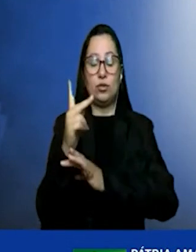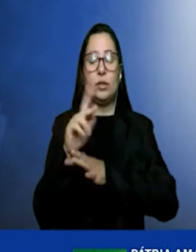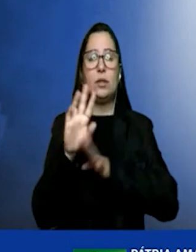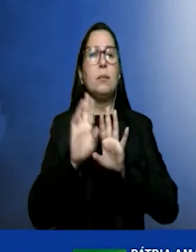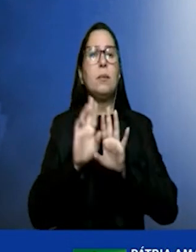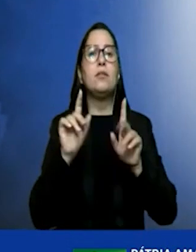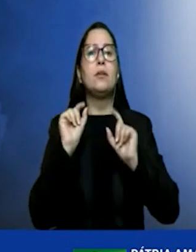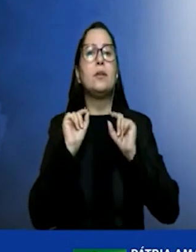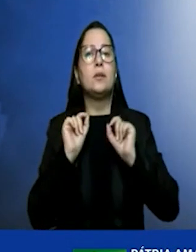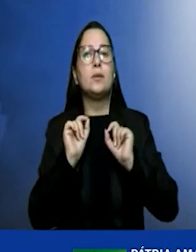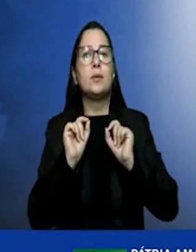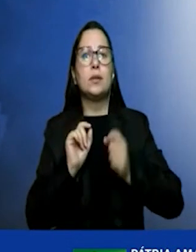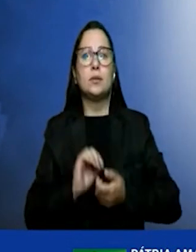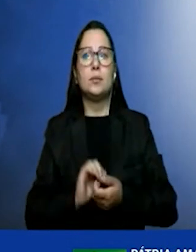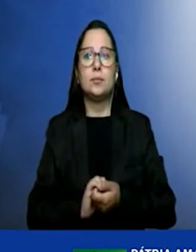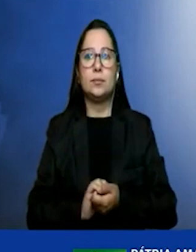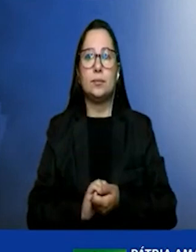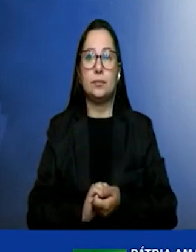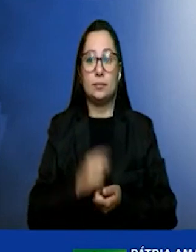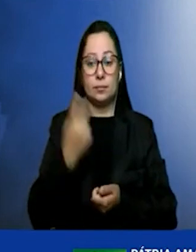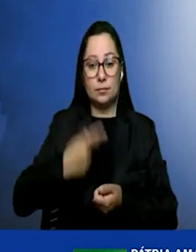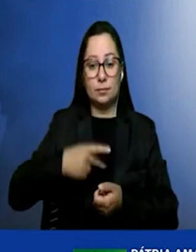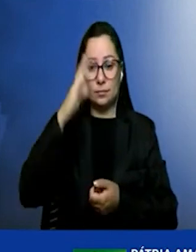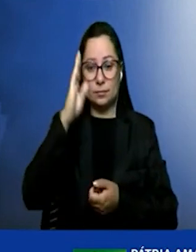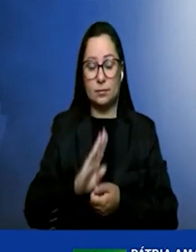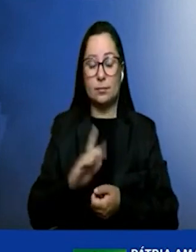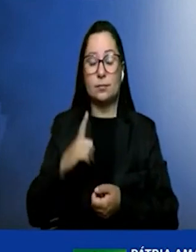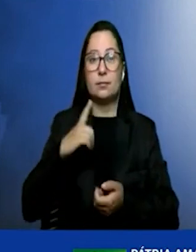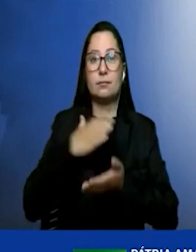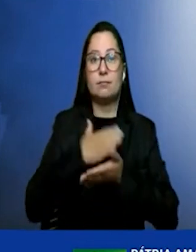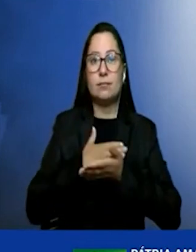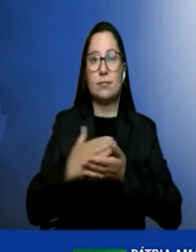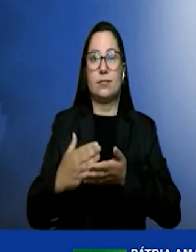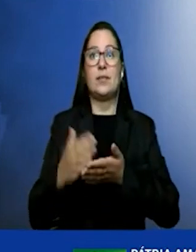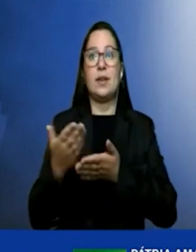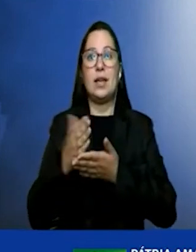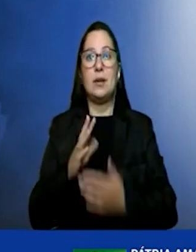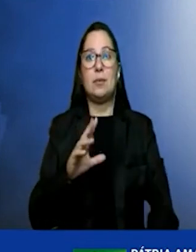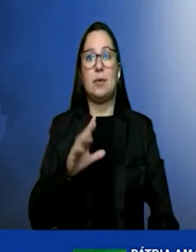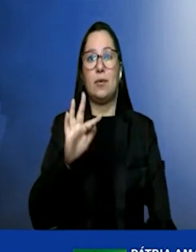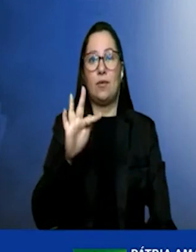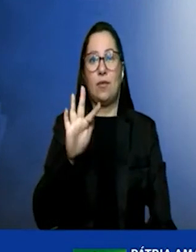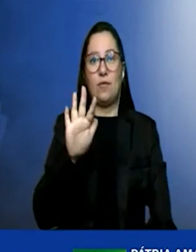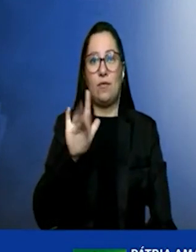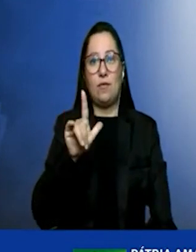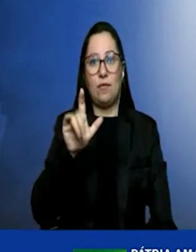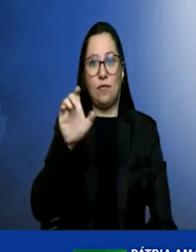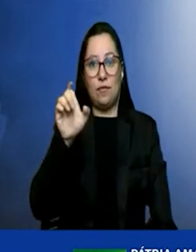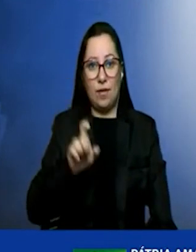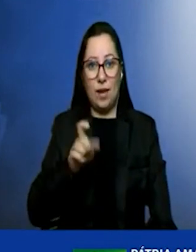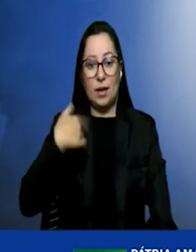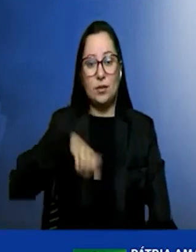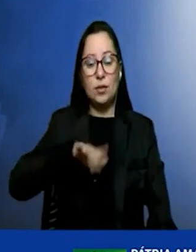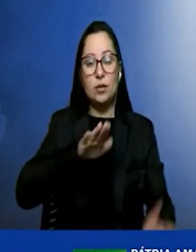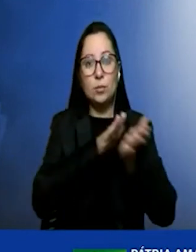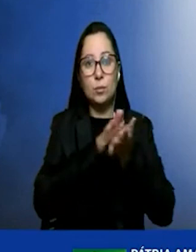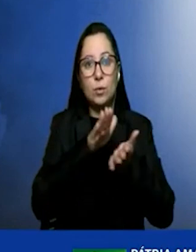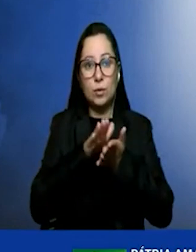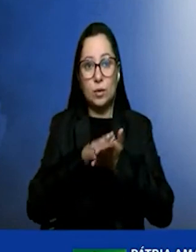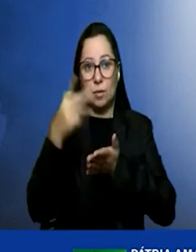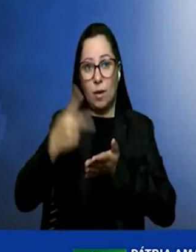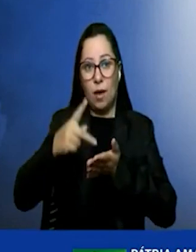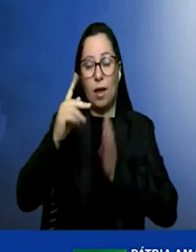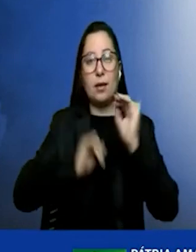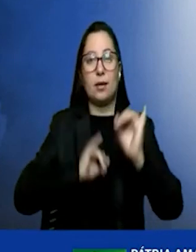Se a gente tem, aqui no Brasil, desde o híbrido flex, que são os modelos que nós produzimos aqui nas fábricas de Indaiatuba e Sorocaba, em São